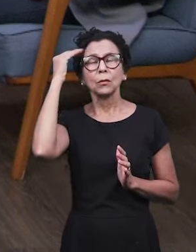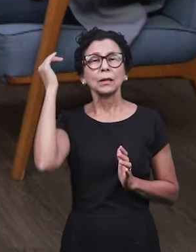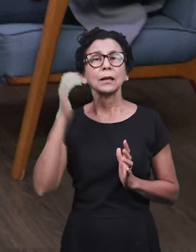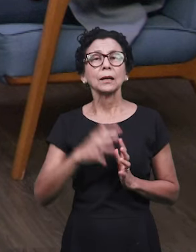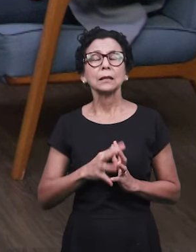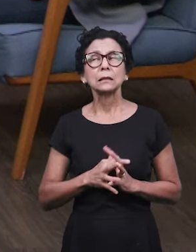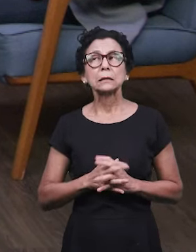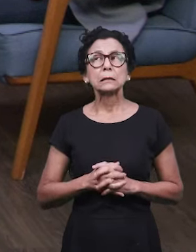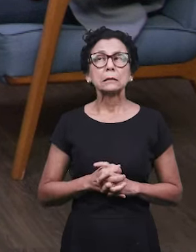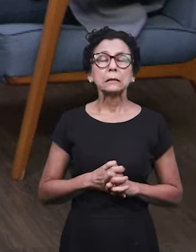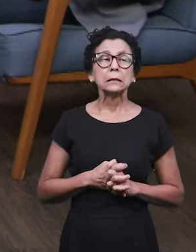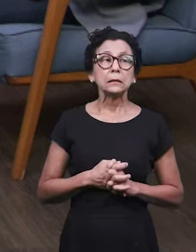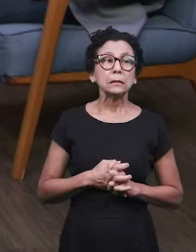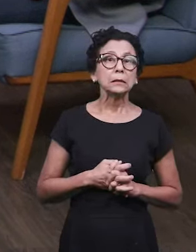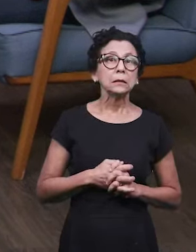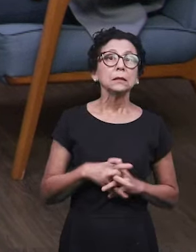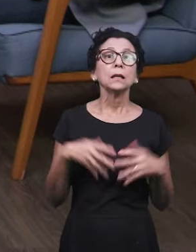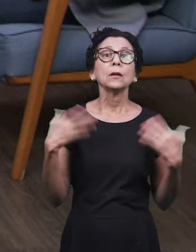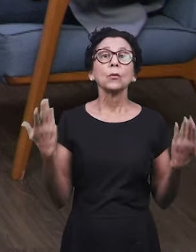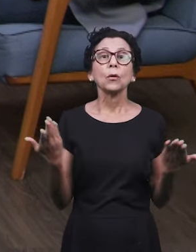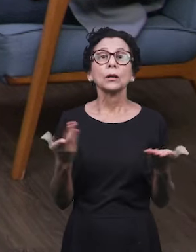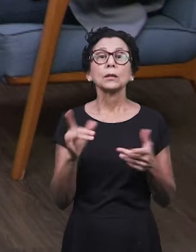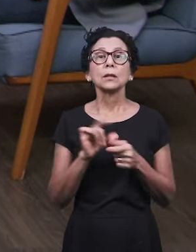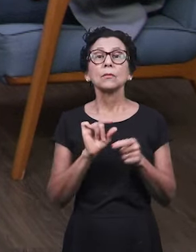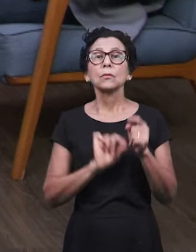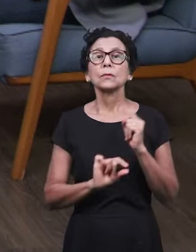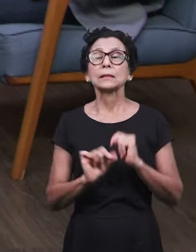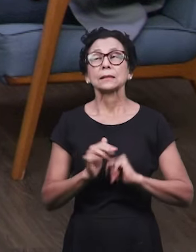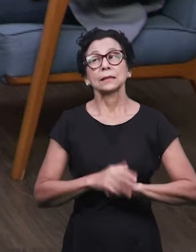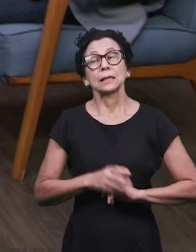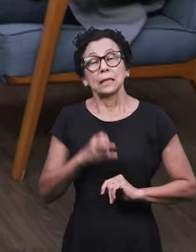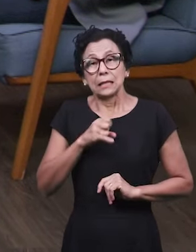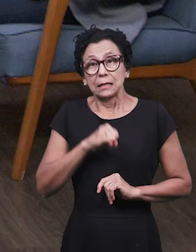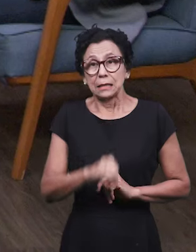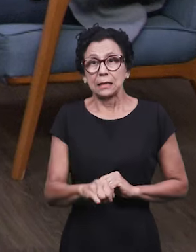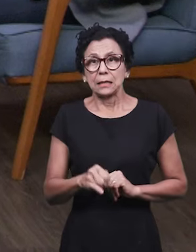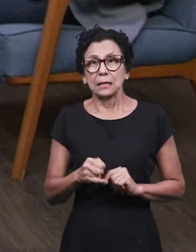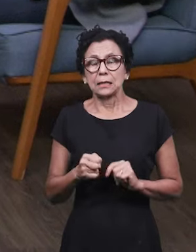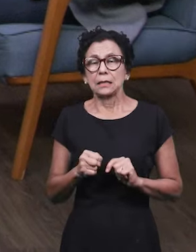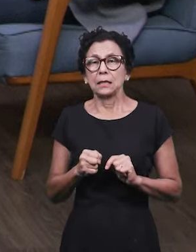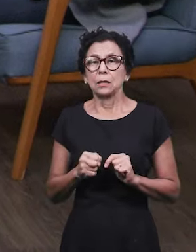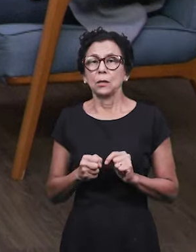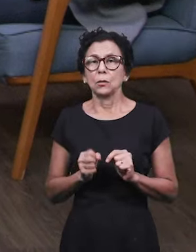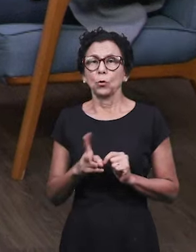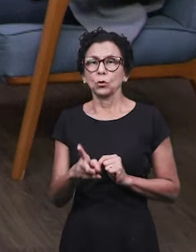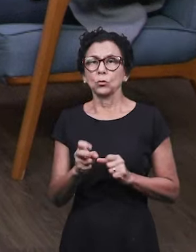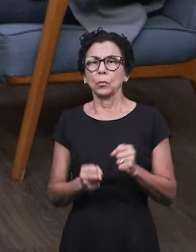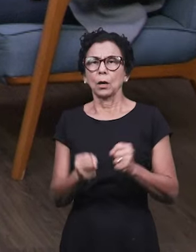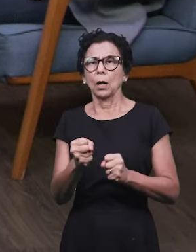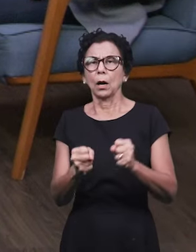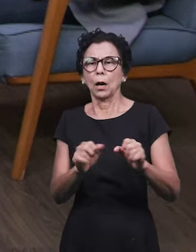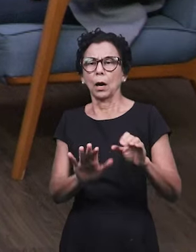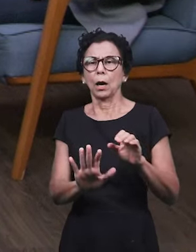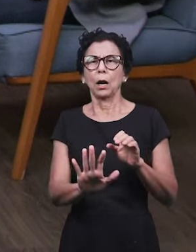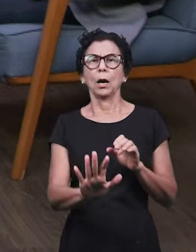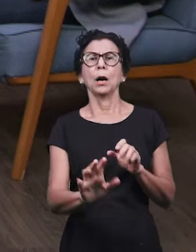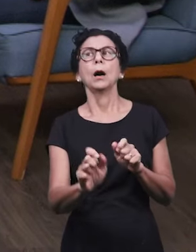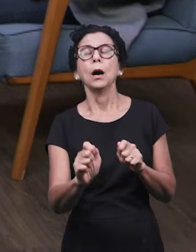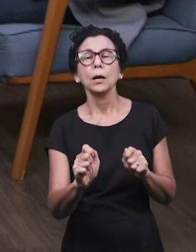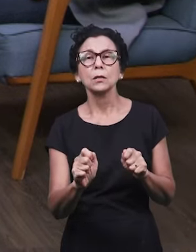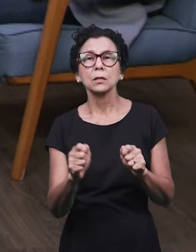se você não atender, você está sujeito ao juízo de cometer uma infração ou até sofrer um acidente.